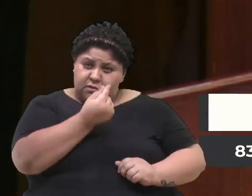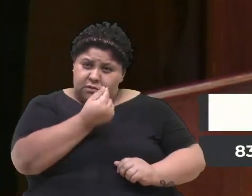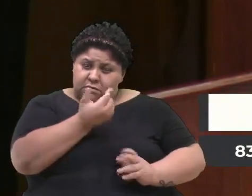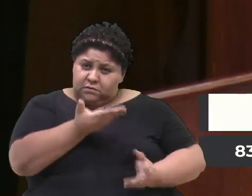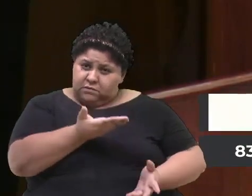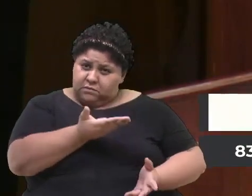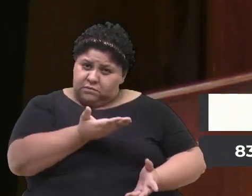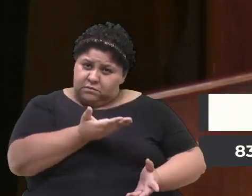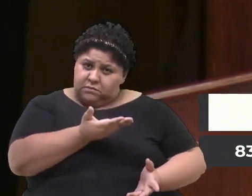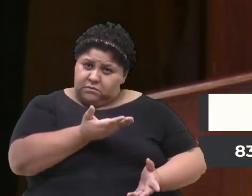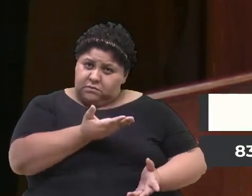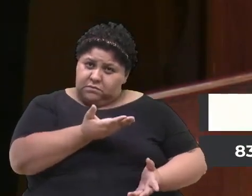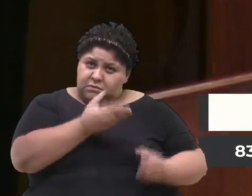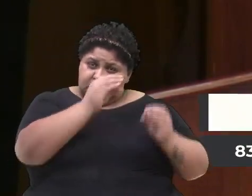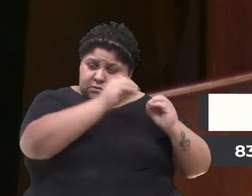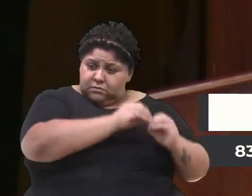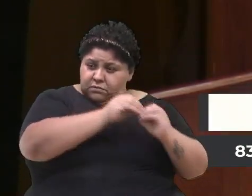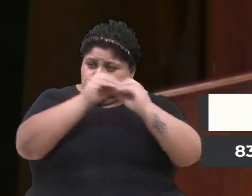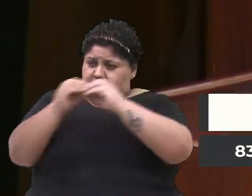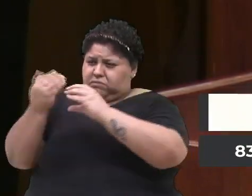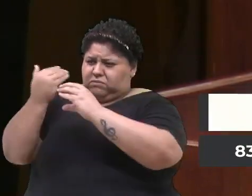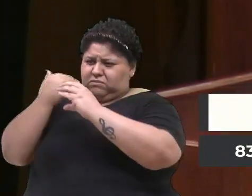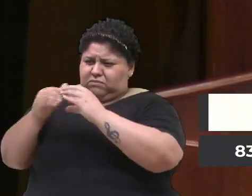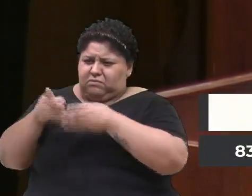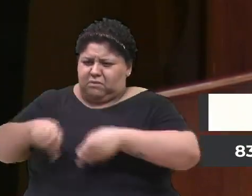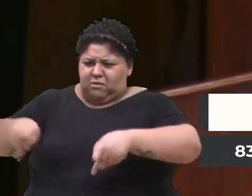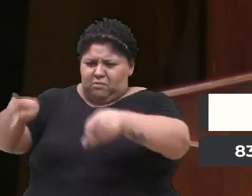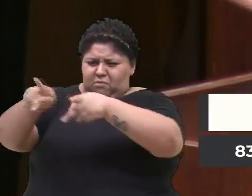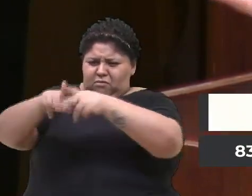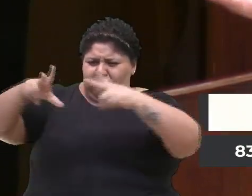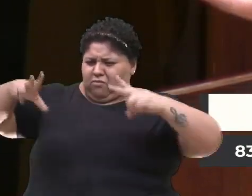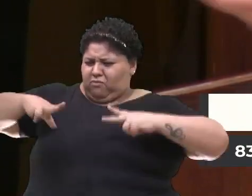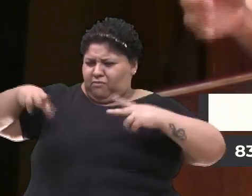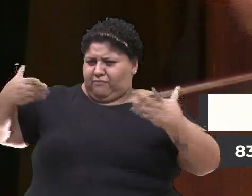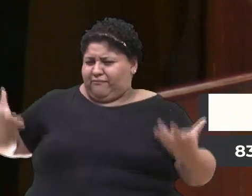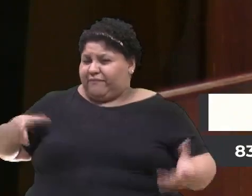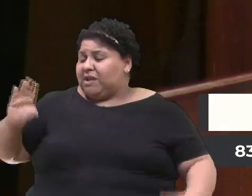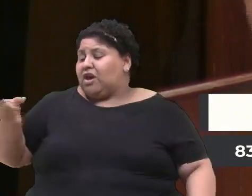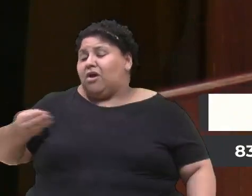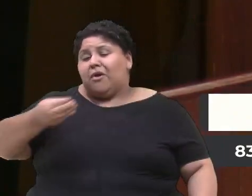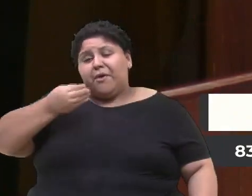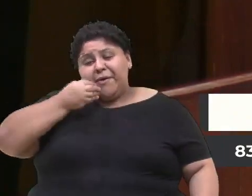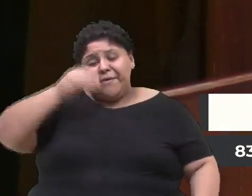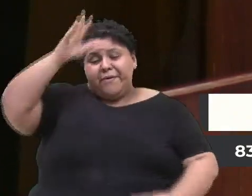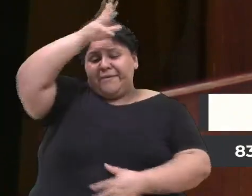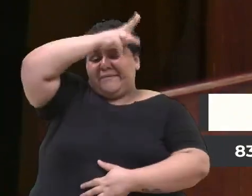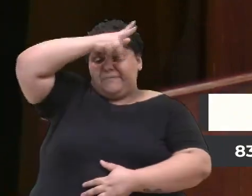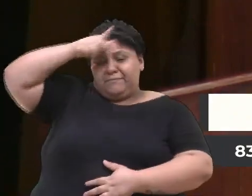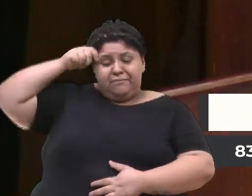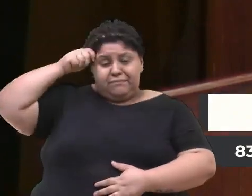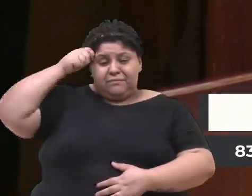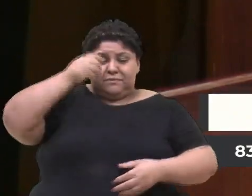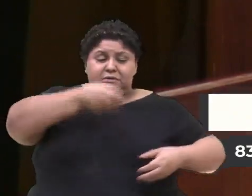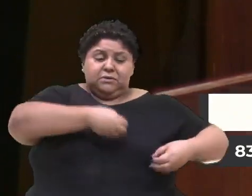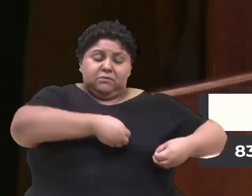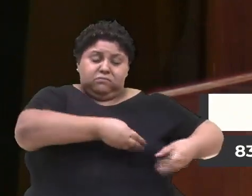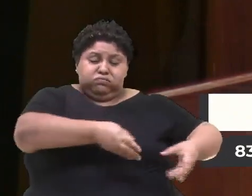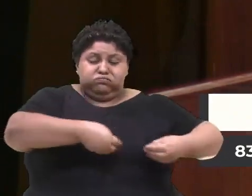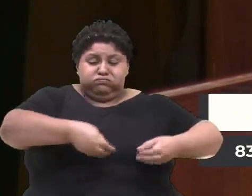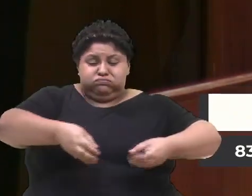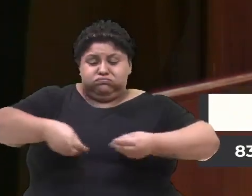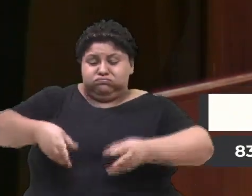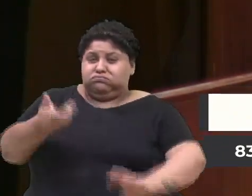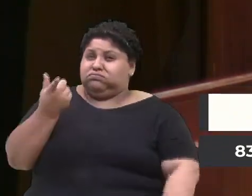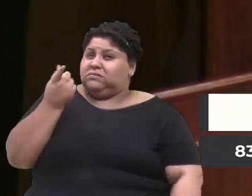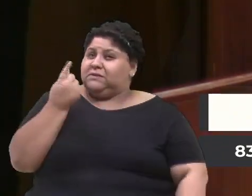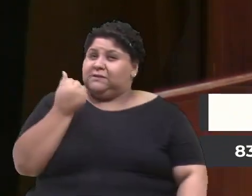direcionar para público-privada? É lógico, o município gasta um balaio de dinheiro comprando vaga